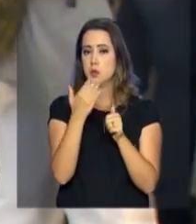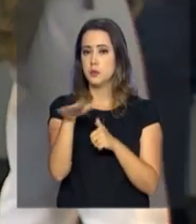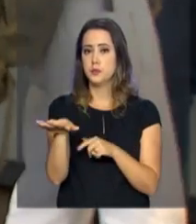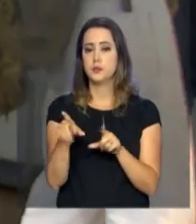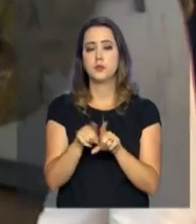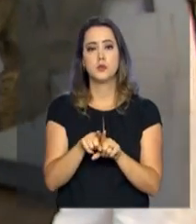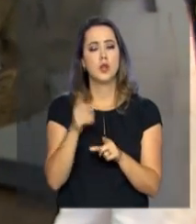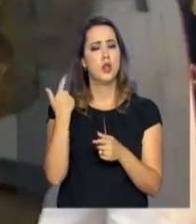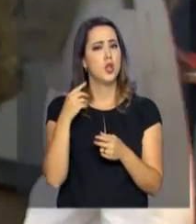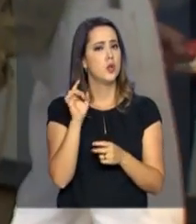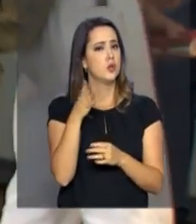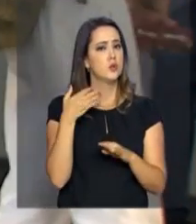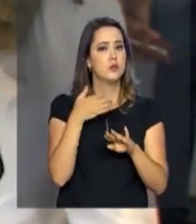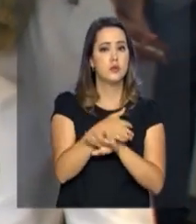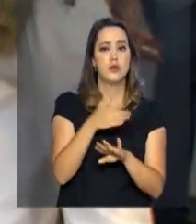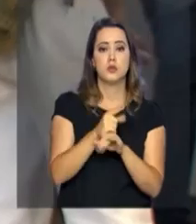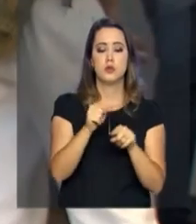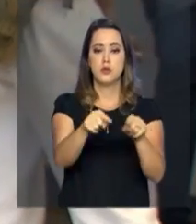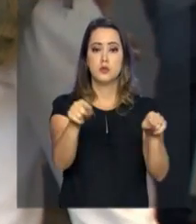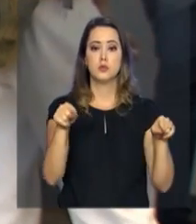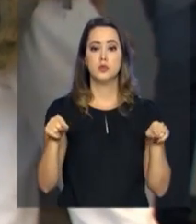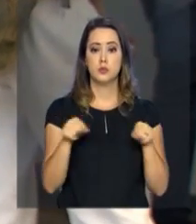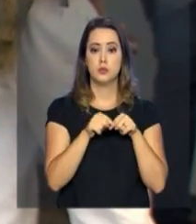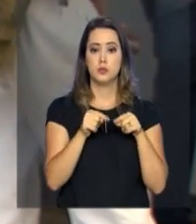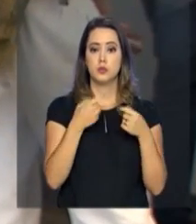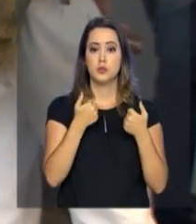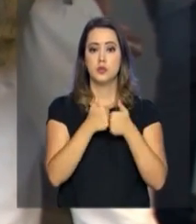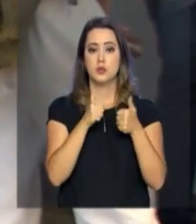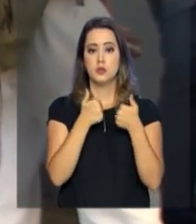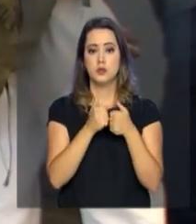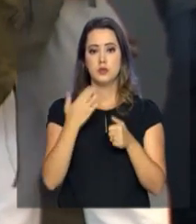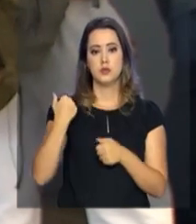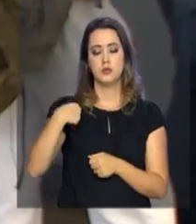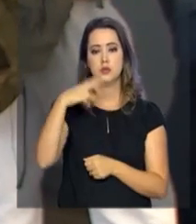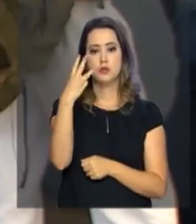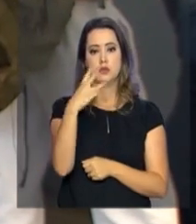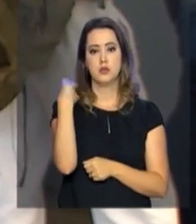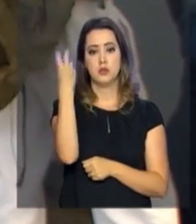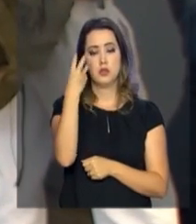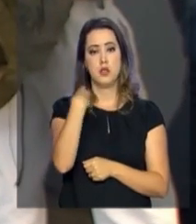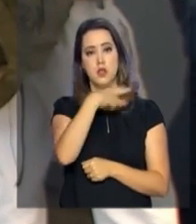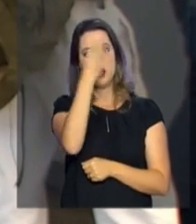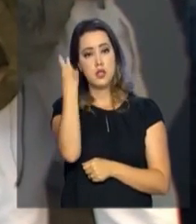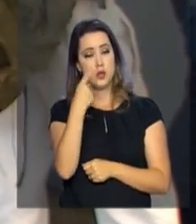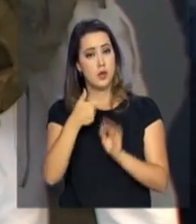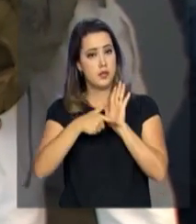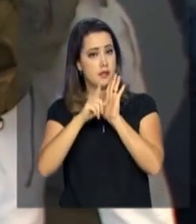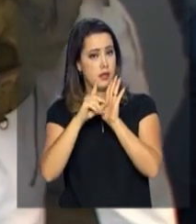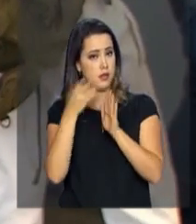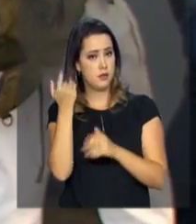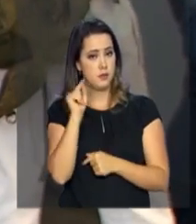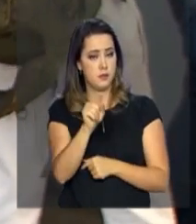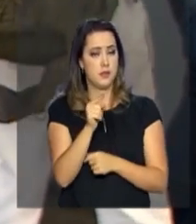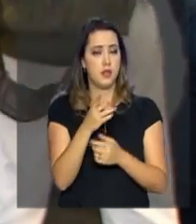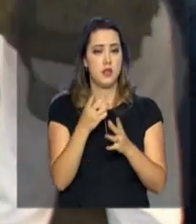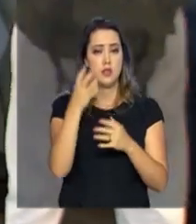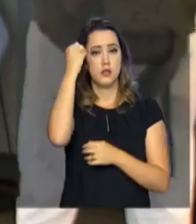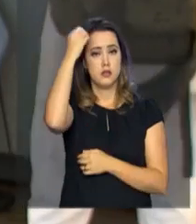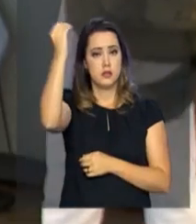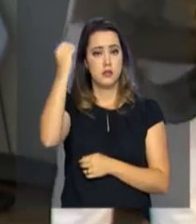Para isso, basta comparecer ao guichê da Companhia do Transporte com mais de três horas de antecedência. Além das viagens